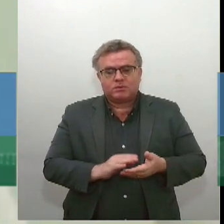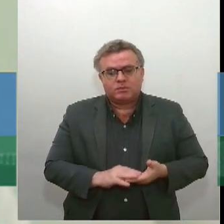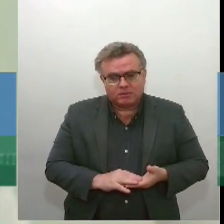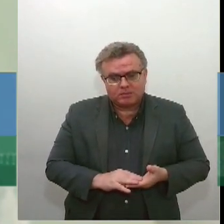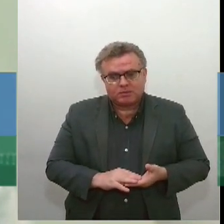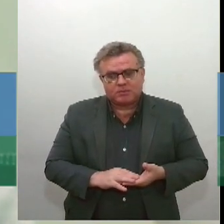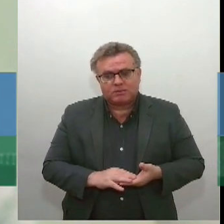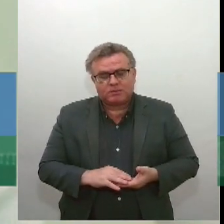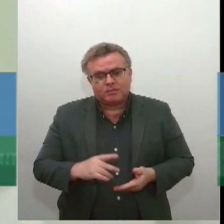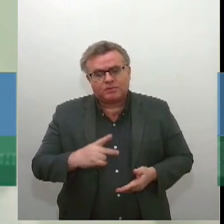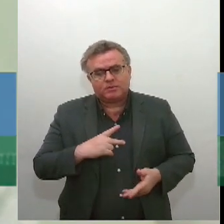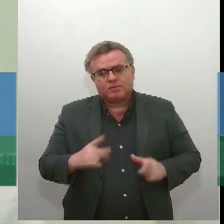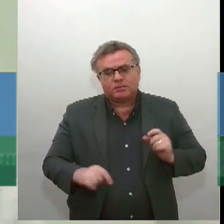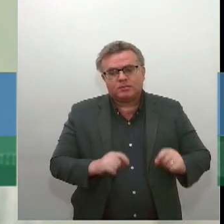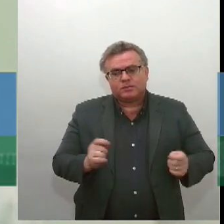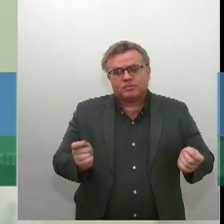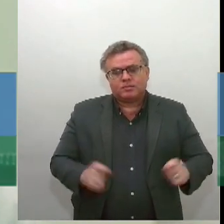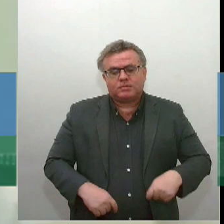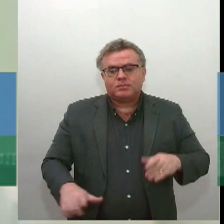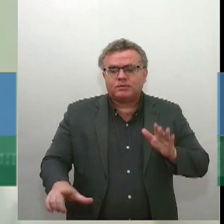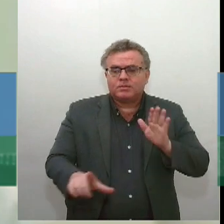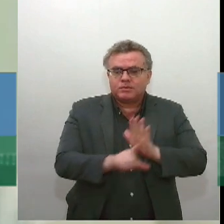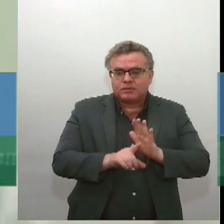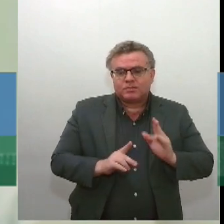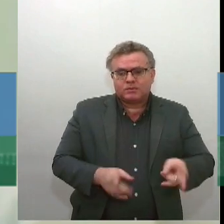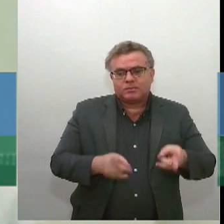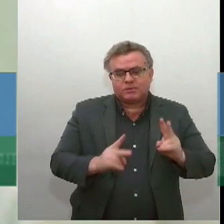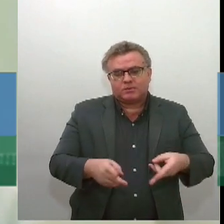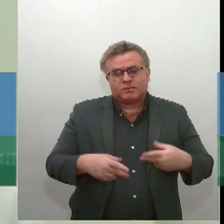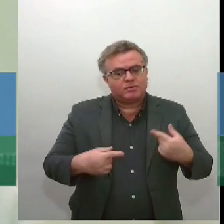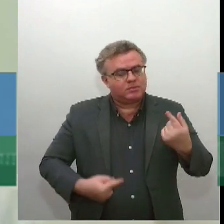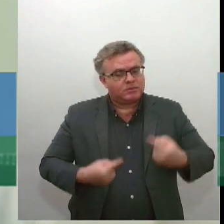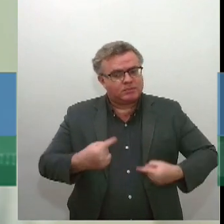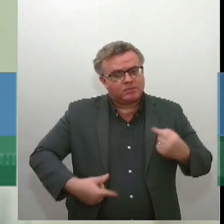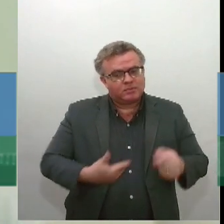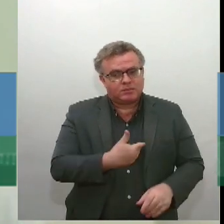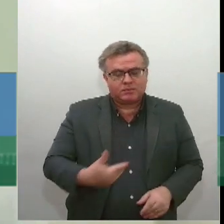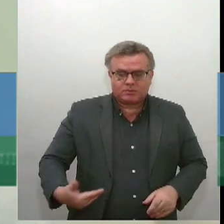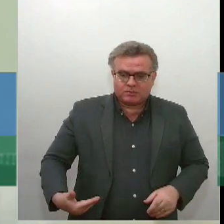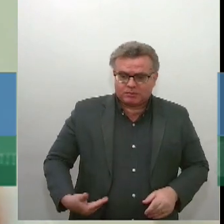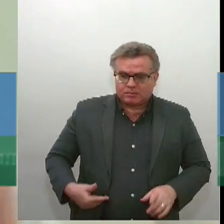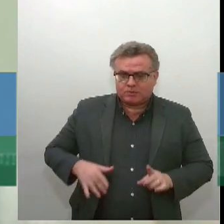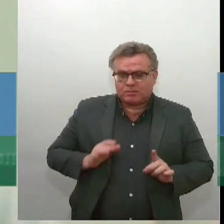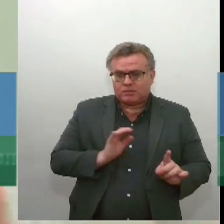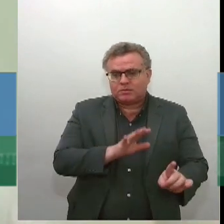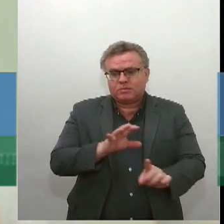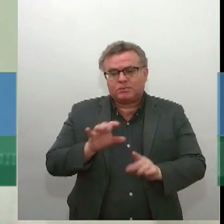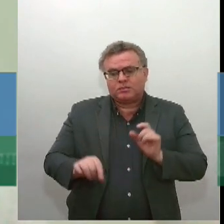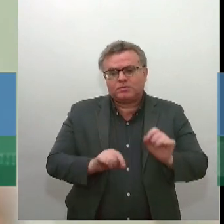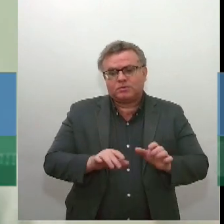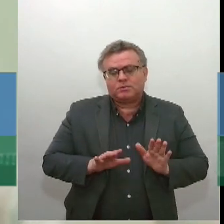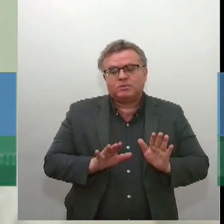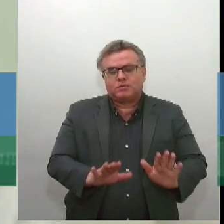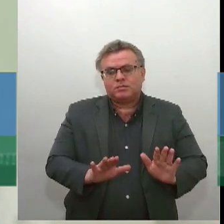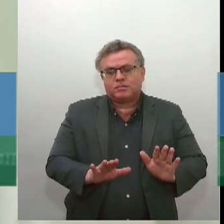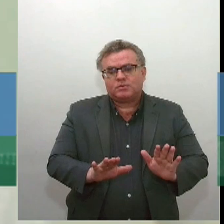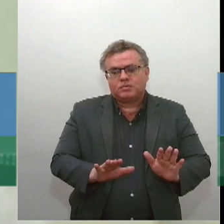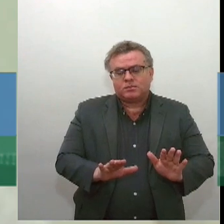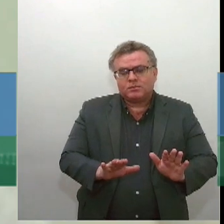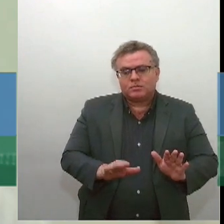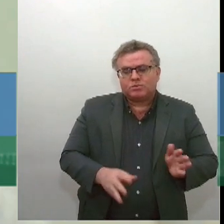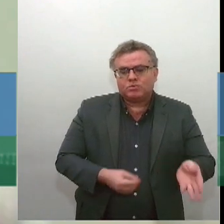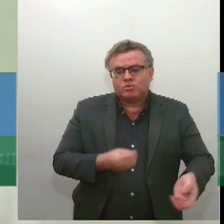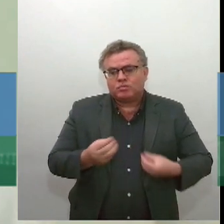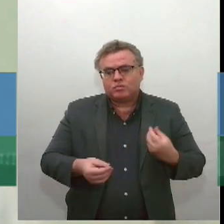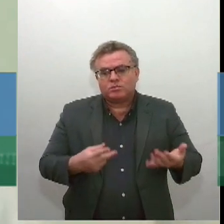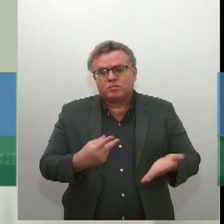legislação, nas políticas públicas, tem um impacto no status quo, mas a tramitação, por que o projeto veio